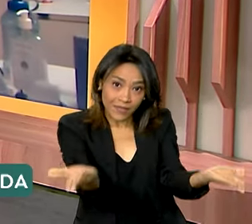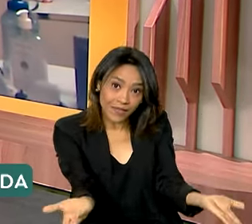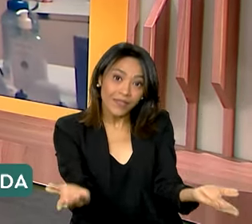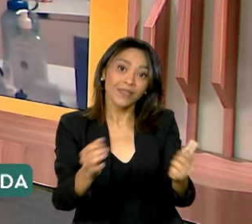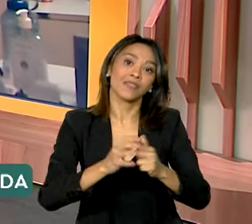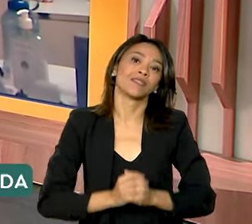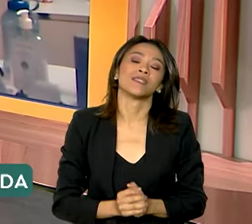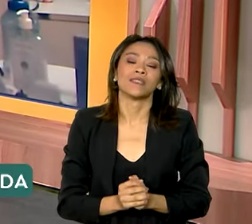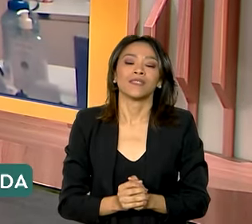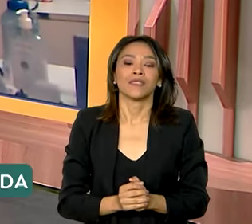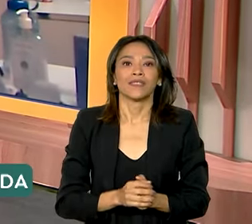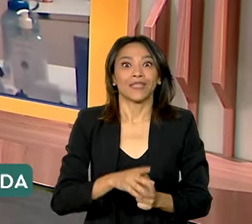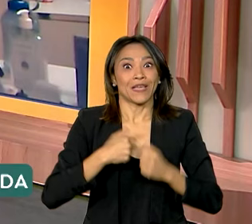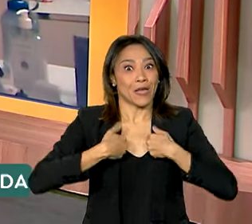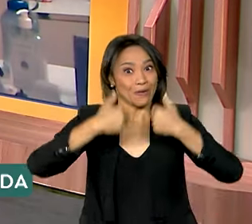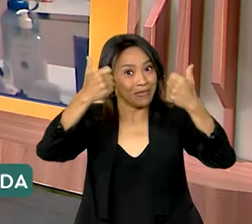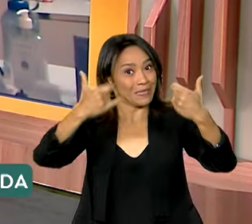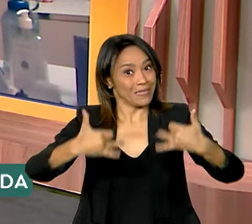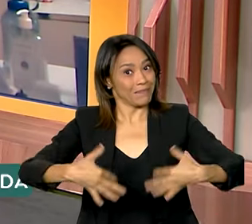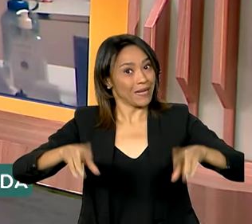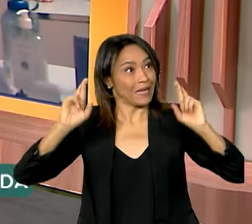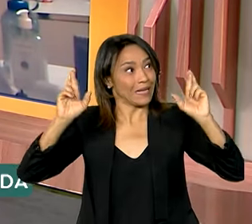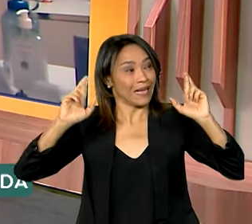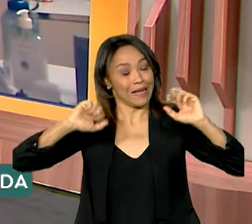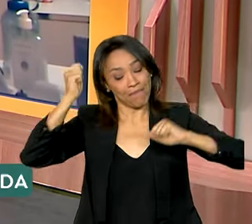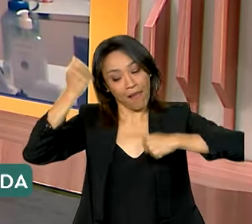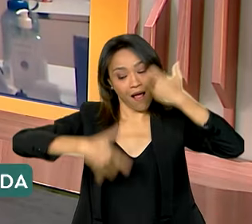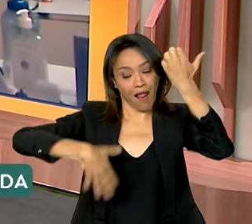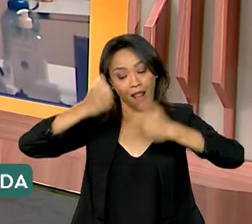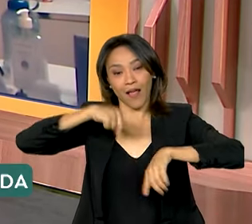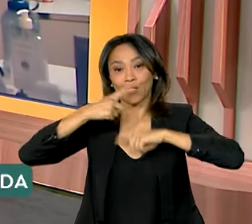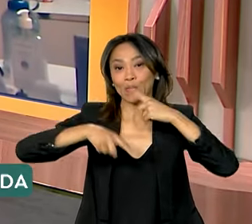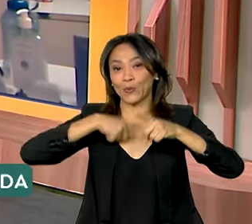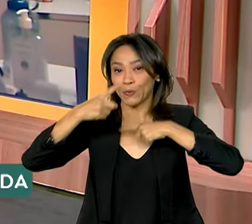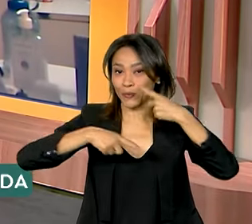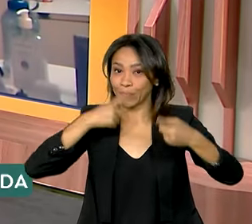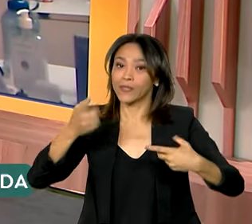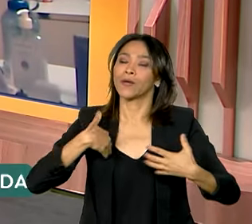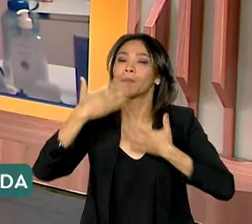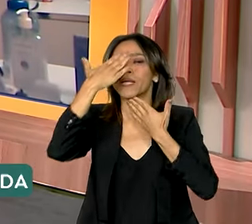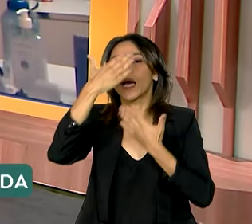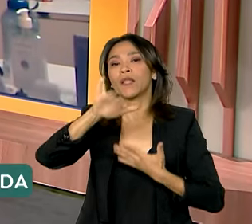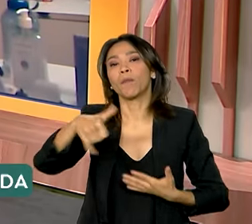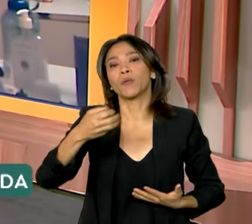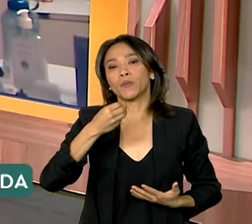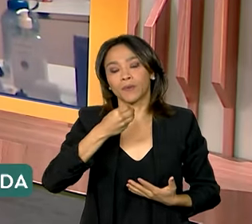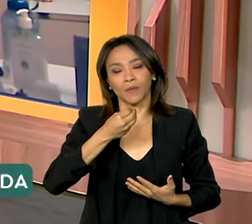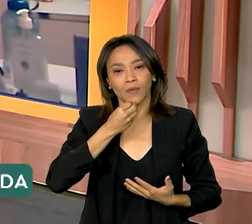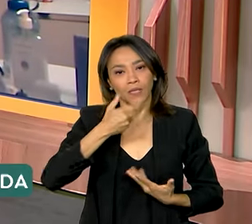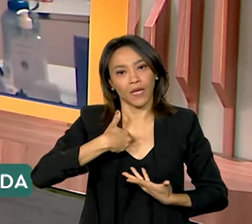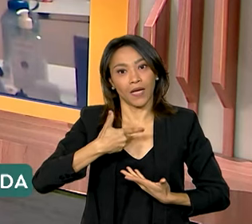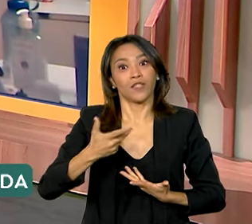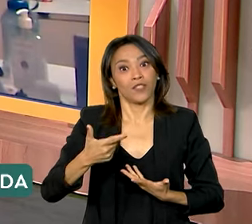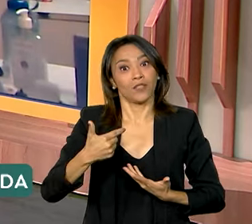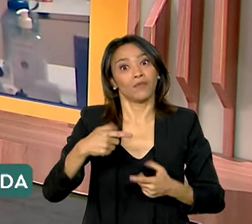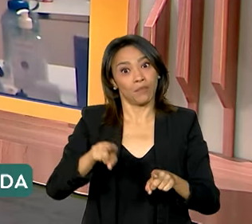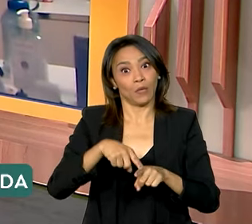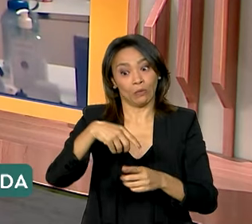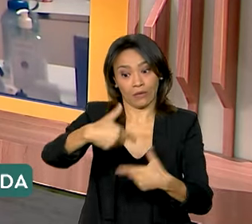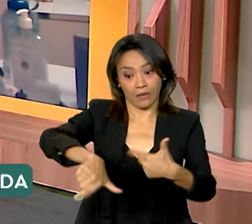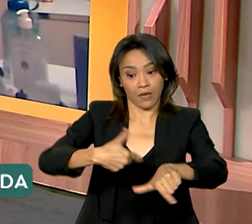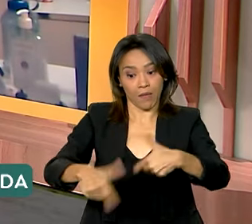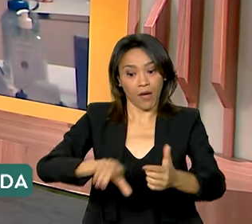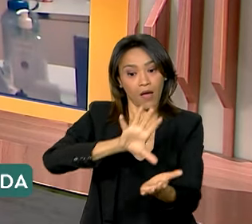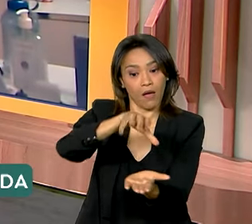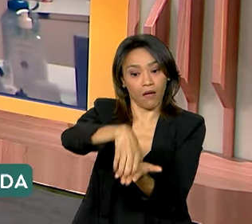sanar todas as dúvidas que vocês tiverem e a gente agradece a oportunidade pelo trabalho que a Conab fez e está sendo bem divulgado.